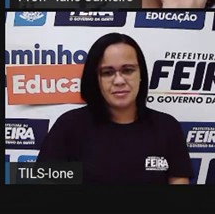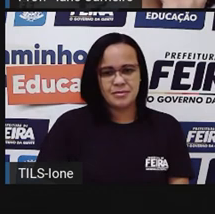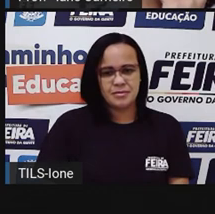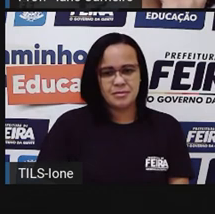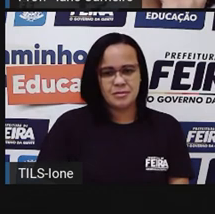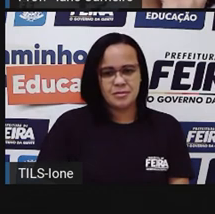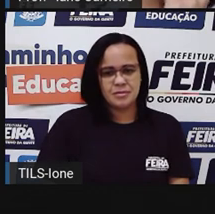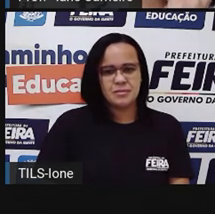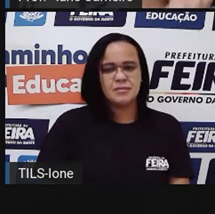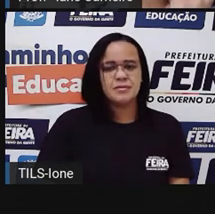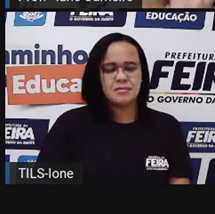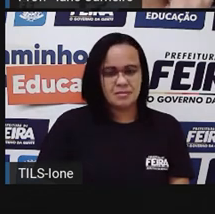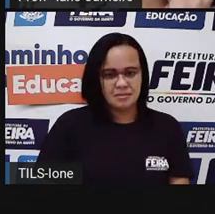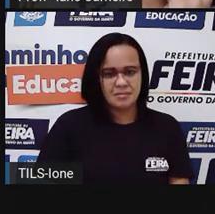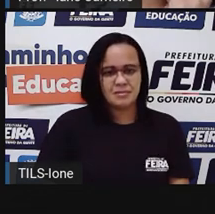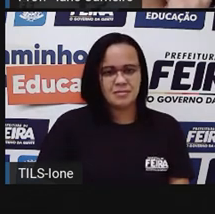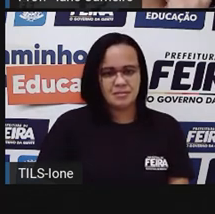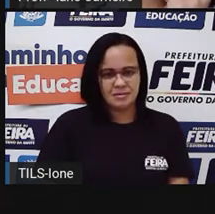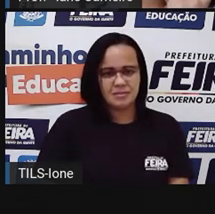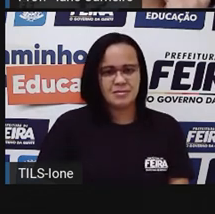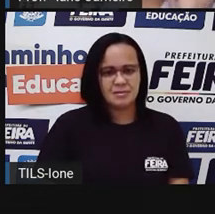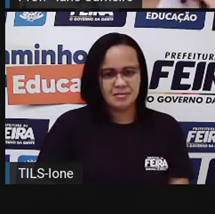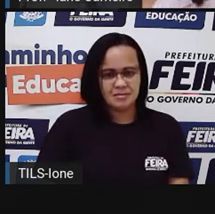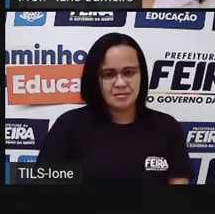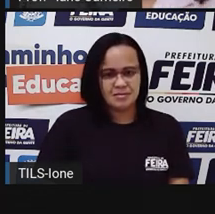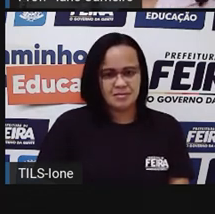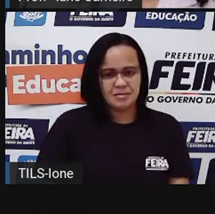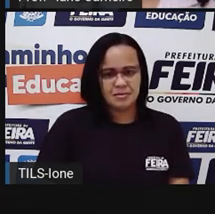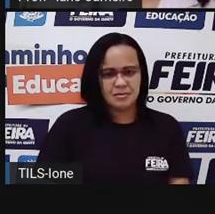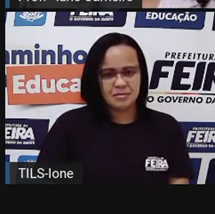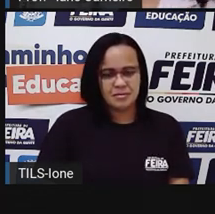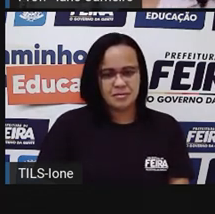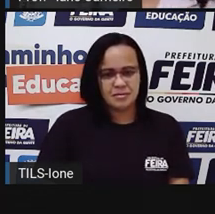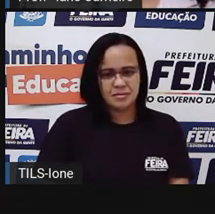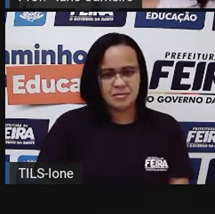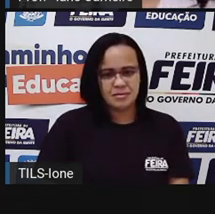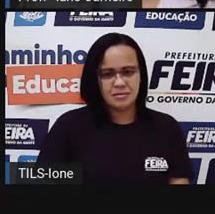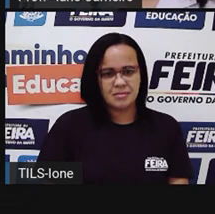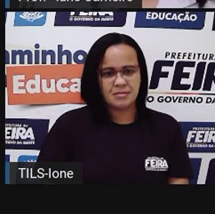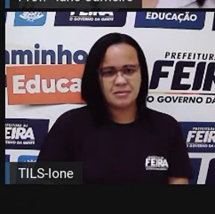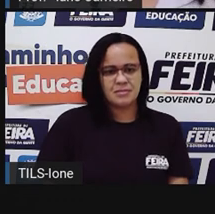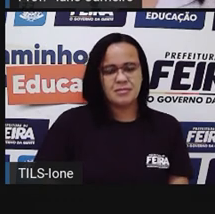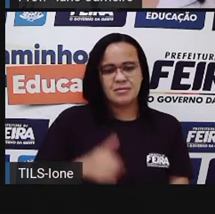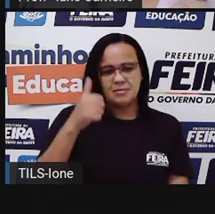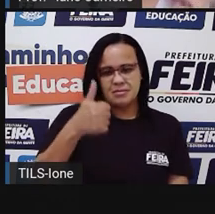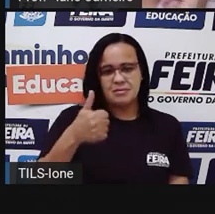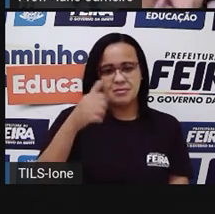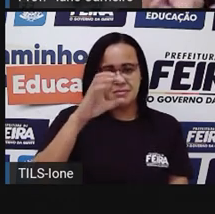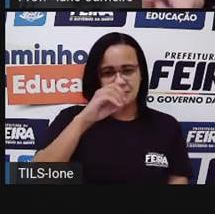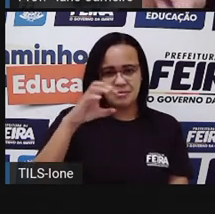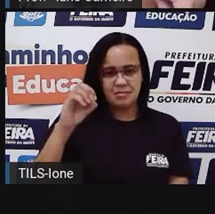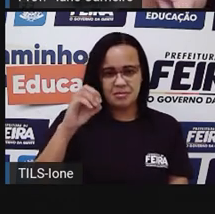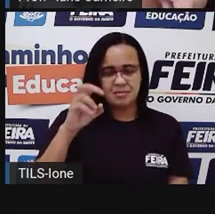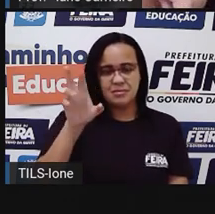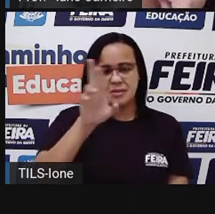Aqui. Vamos escrever aqui 100 reais. 100 reais.